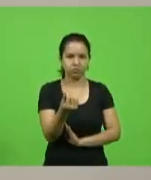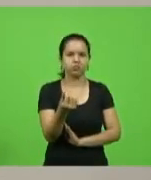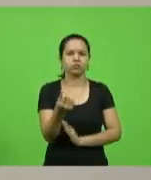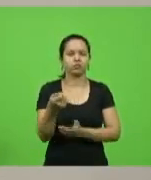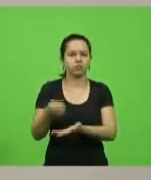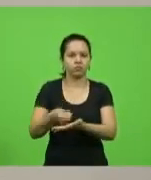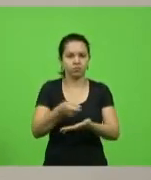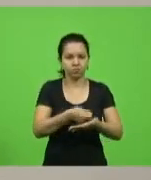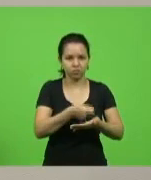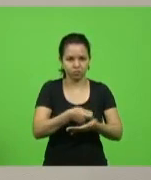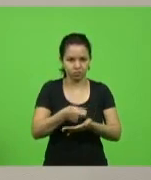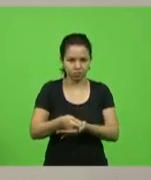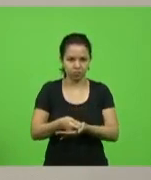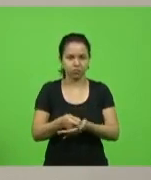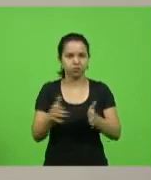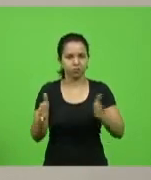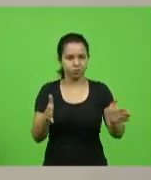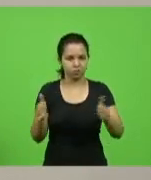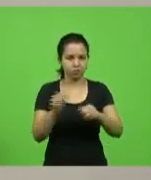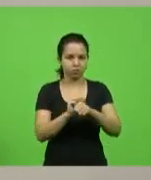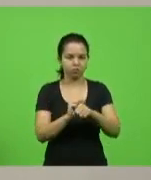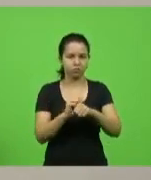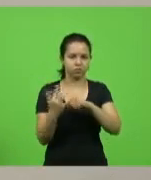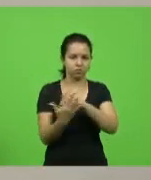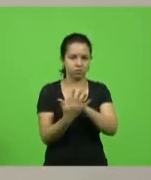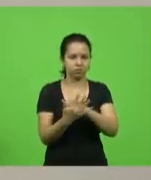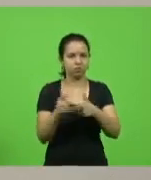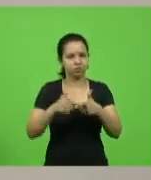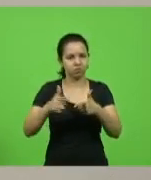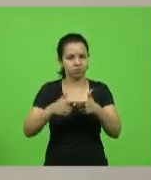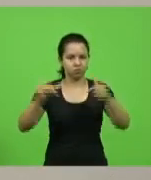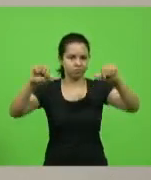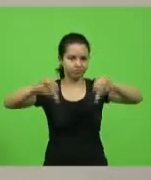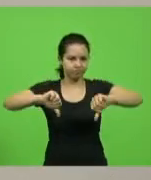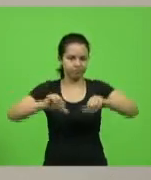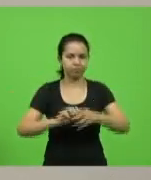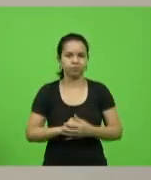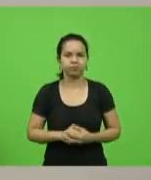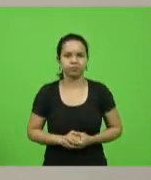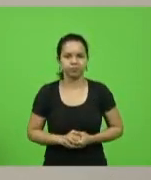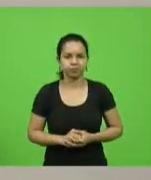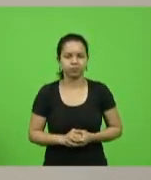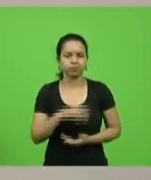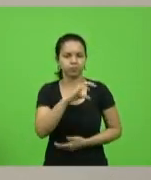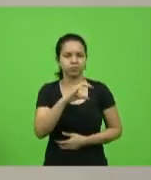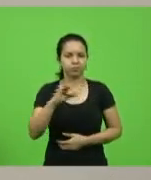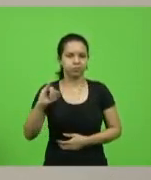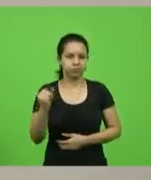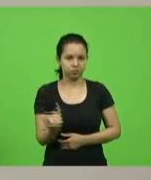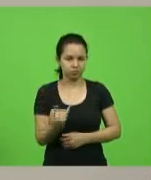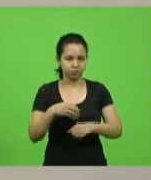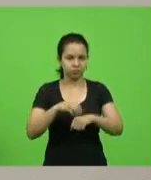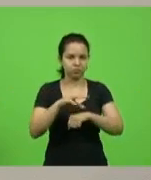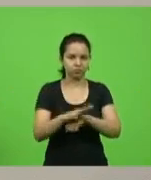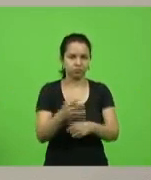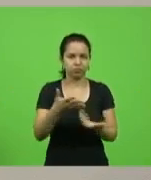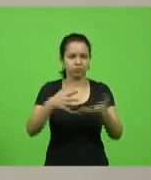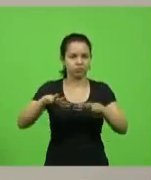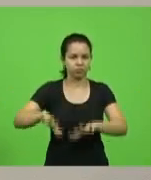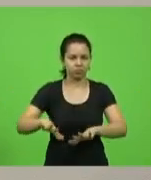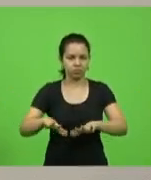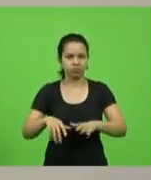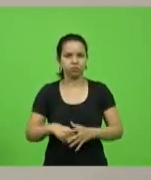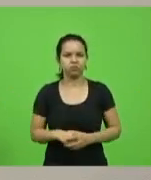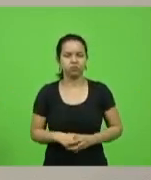de defesa ou calamidade. Aparecer da CCJ é pela rejeição do veto. Tem discussão,